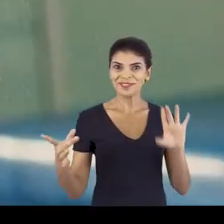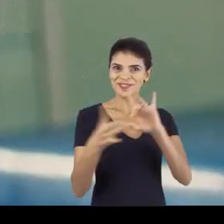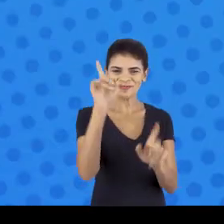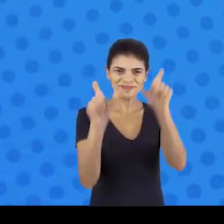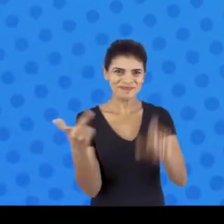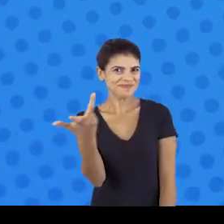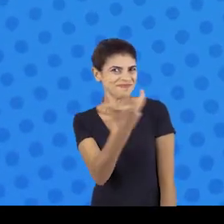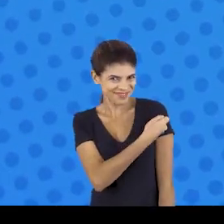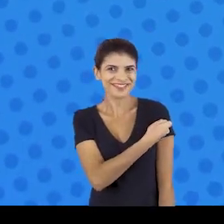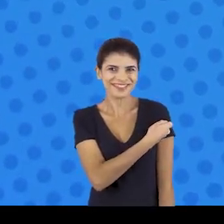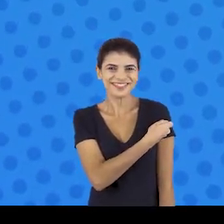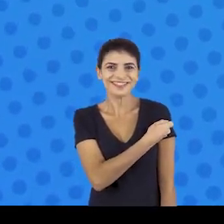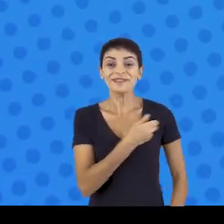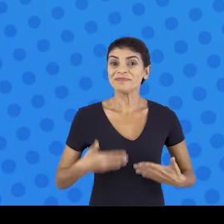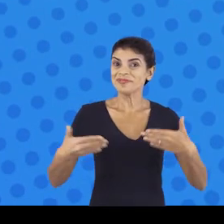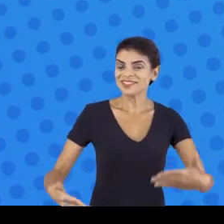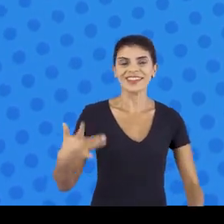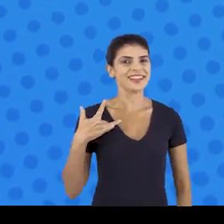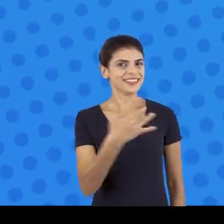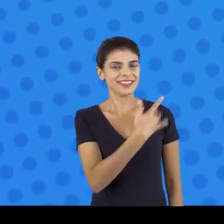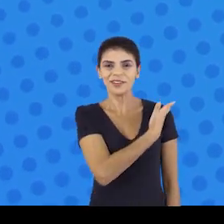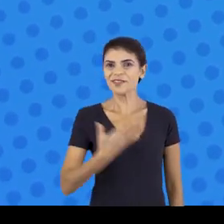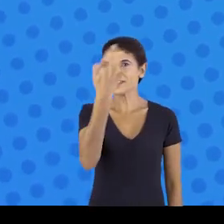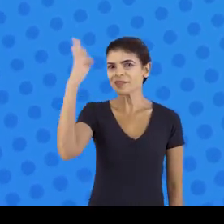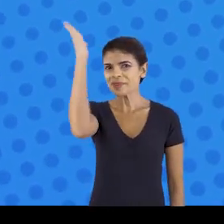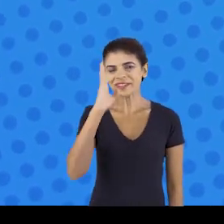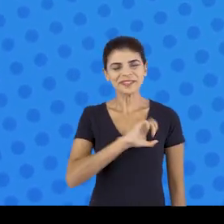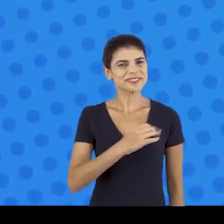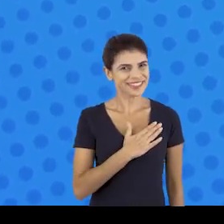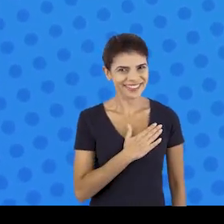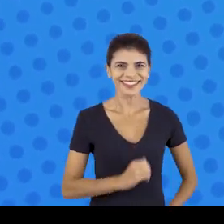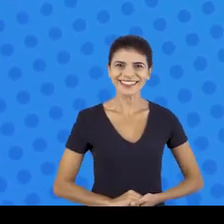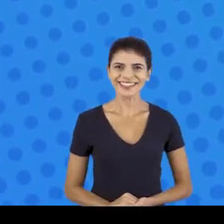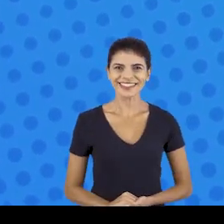unido por uma pátria vacinada! Ministério da Saúde. Governo Federal. Patriumada Brasil. Obrigado.